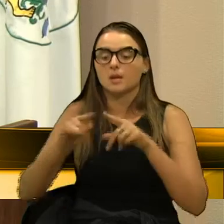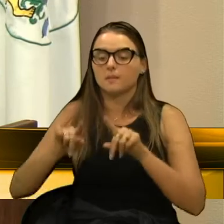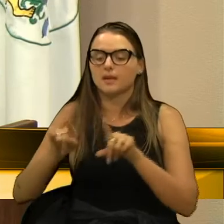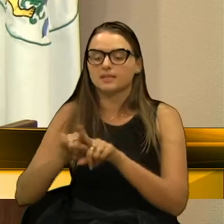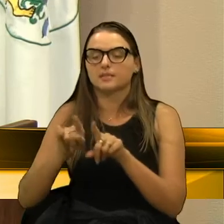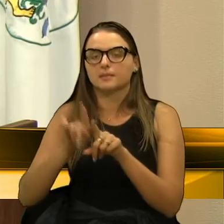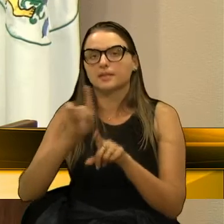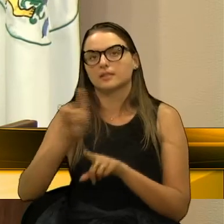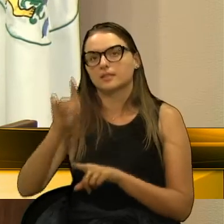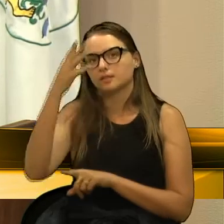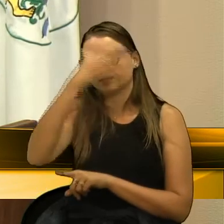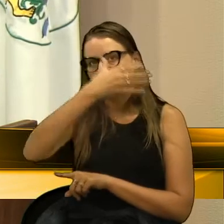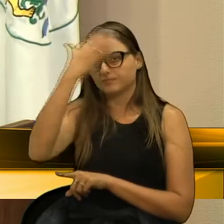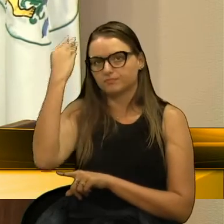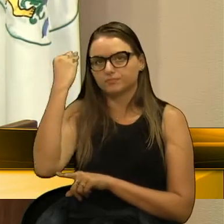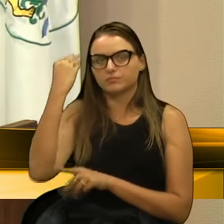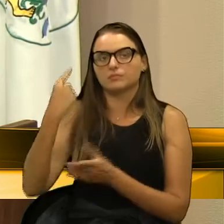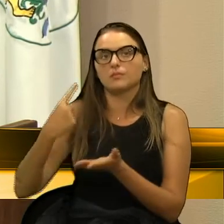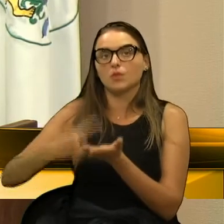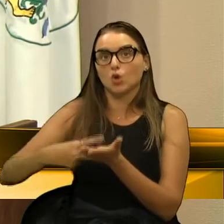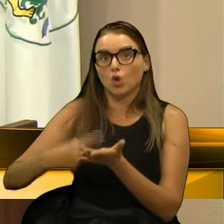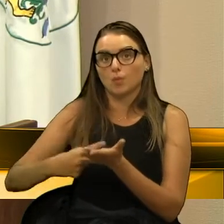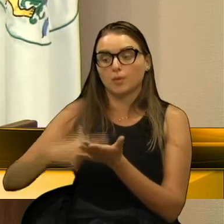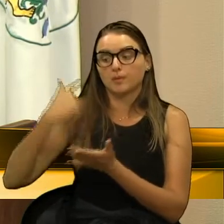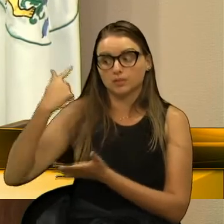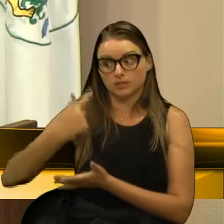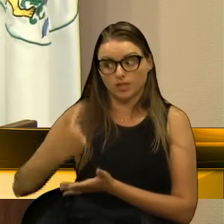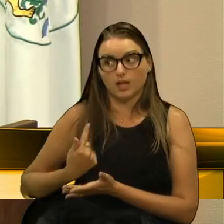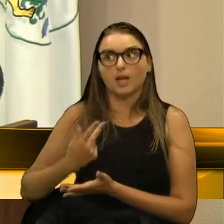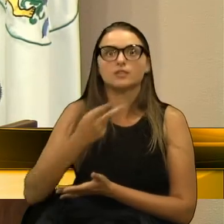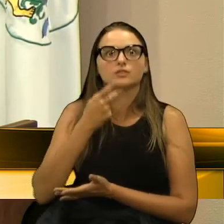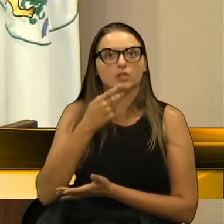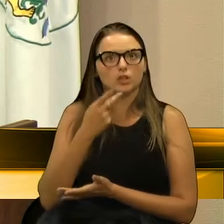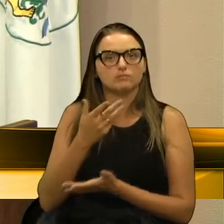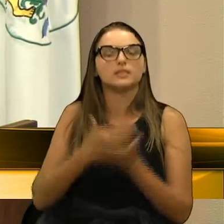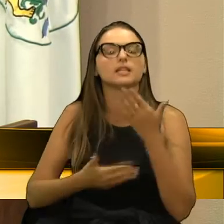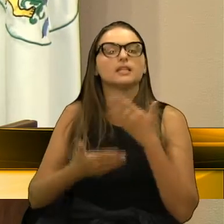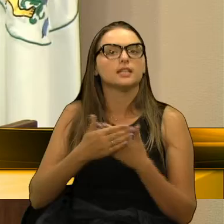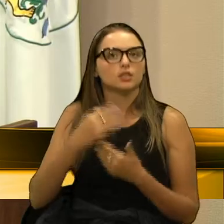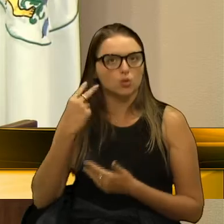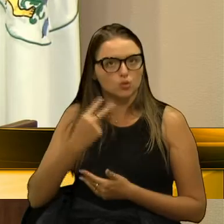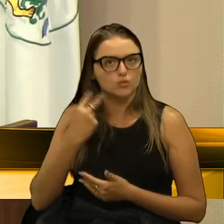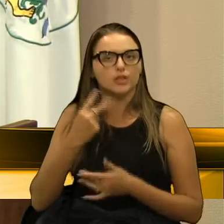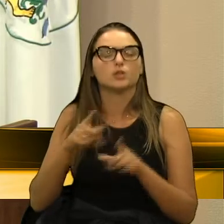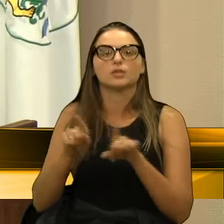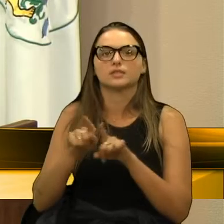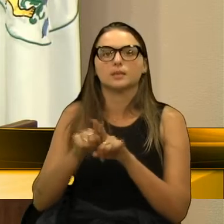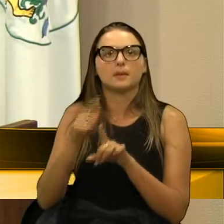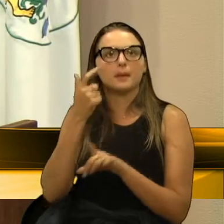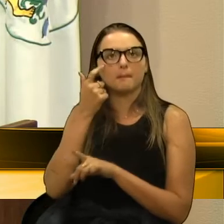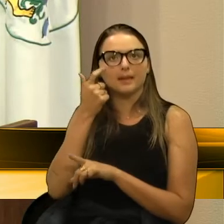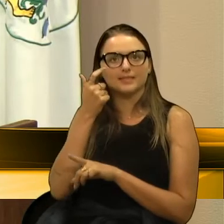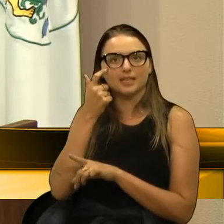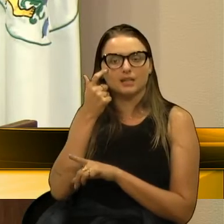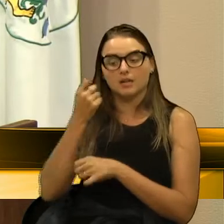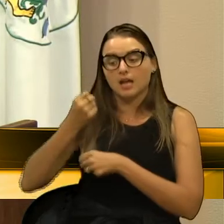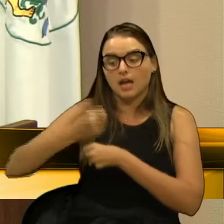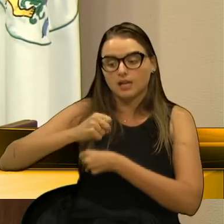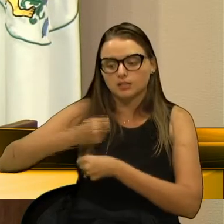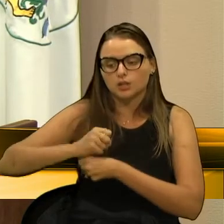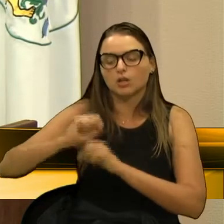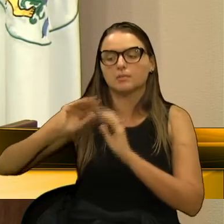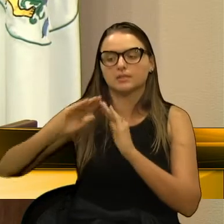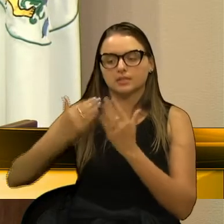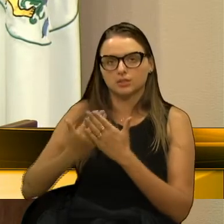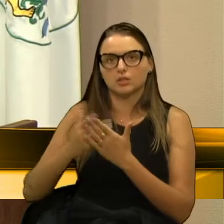compromisso que a vereadora Gladys nos intimou, e todos os vereadores com certeza, de que aquelas obras, aquelas escolas